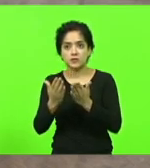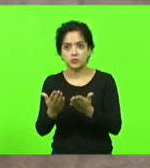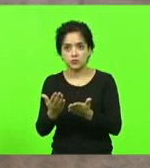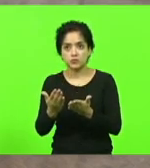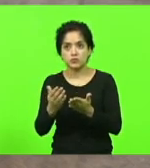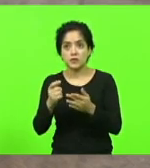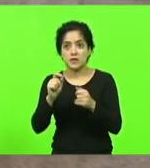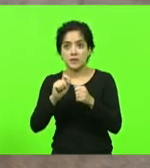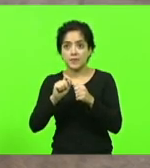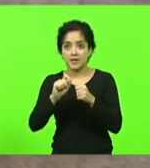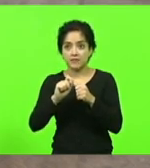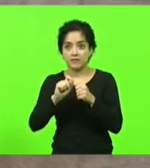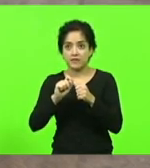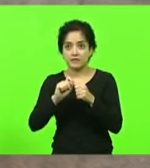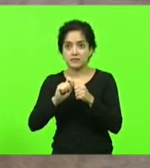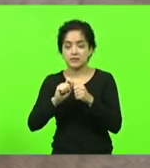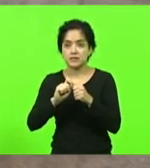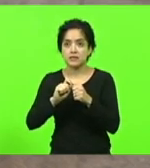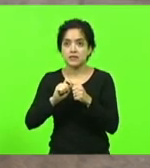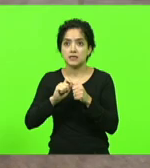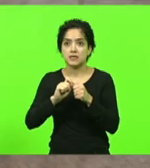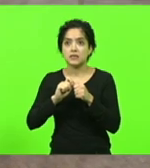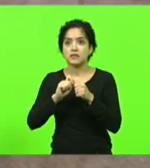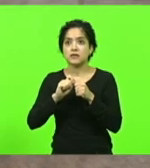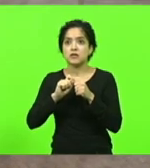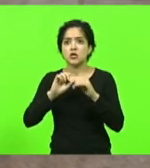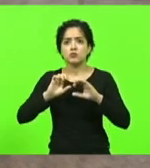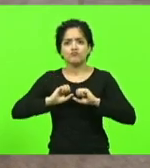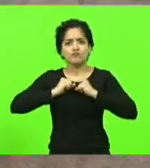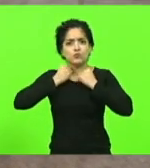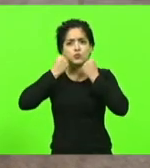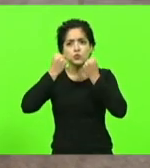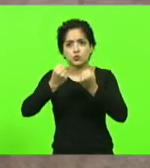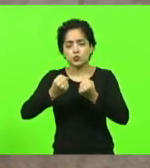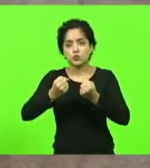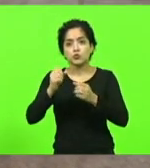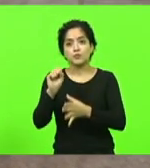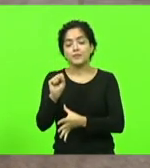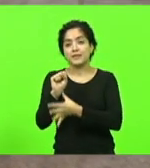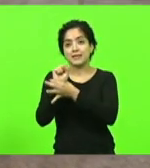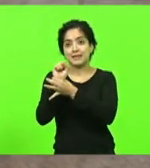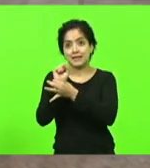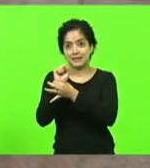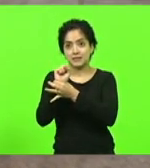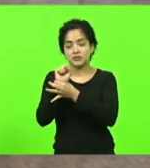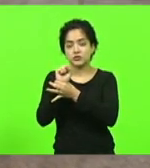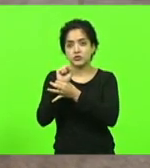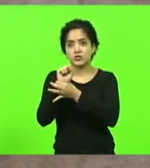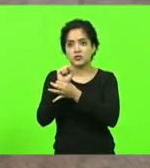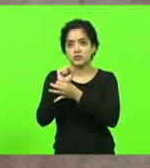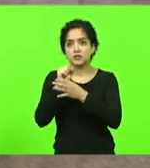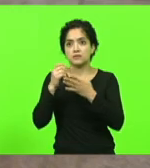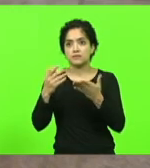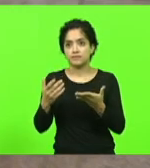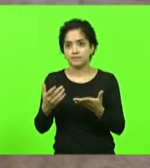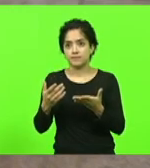fazer todos os esforços possíveis para garantir nada mais nada menos que o